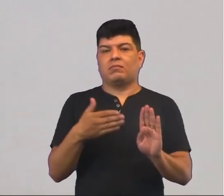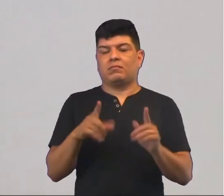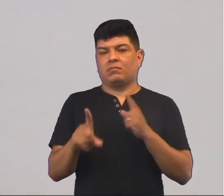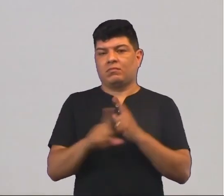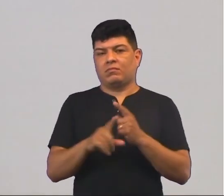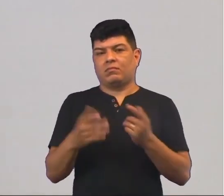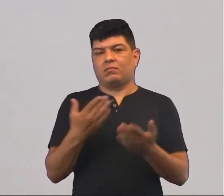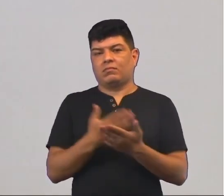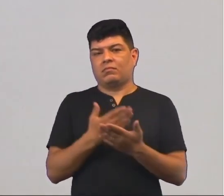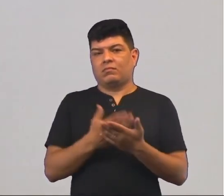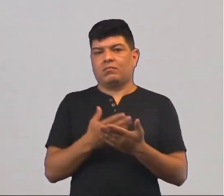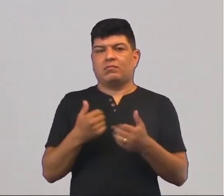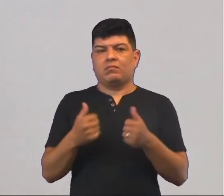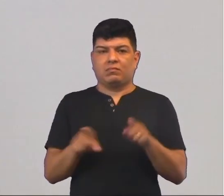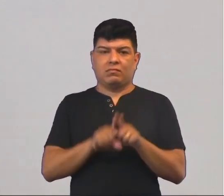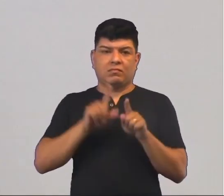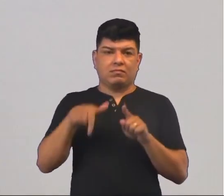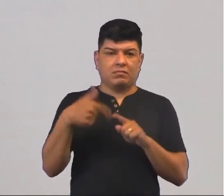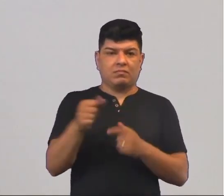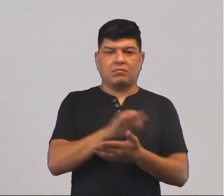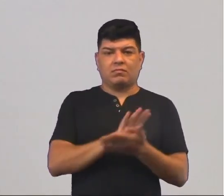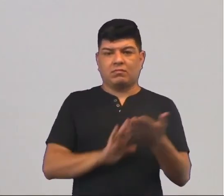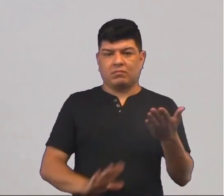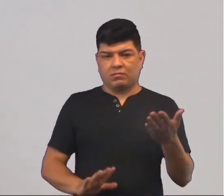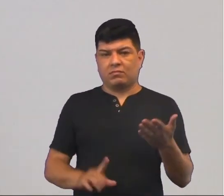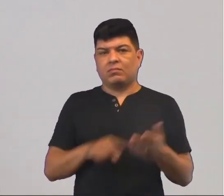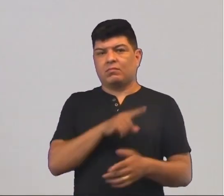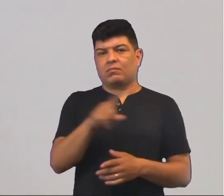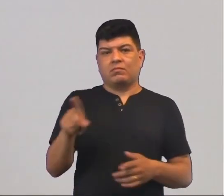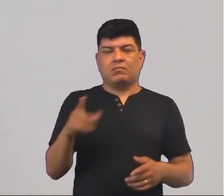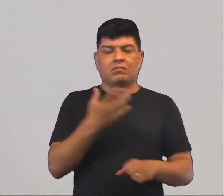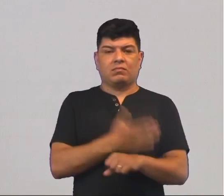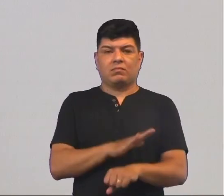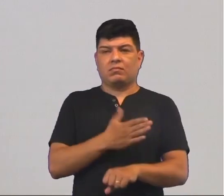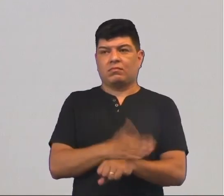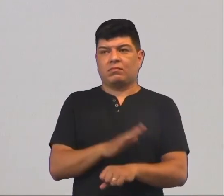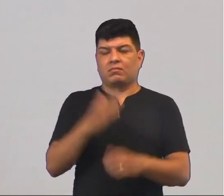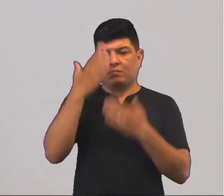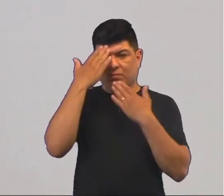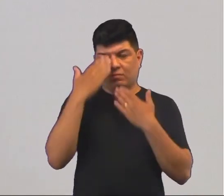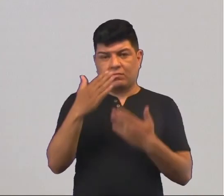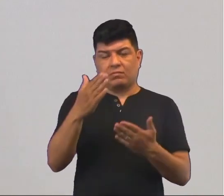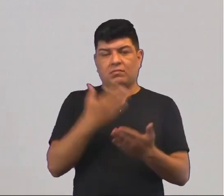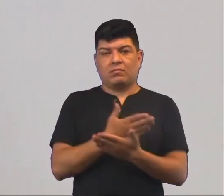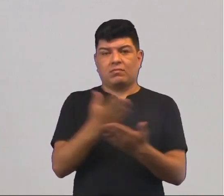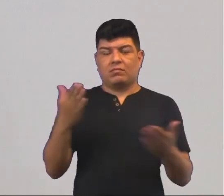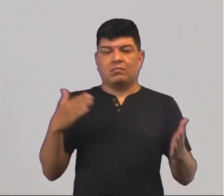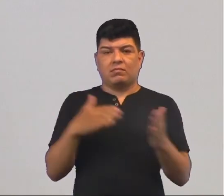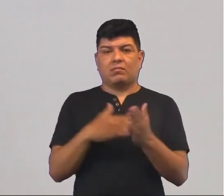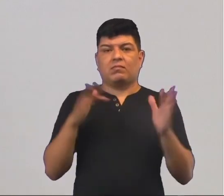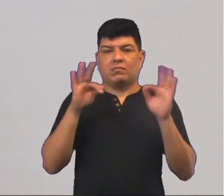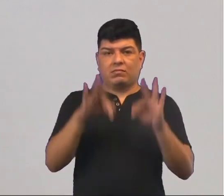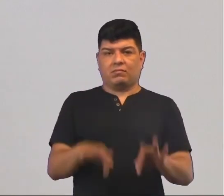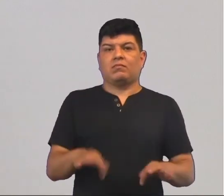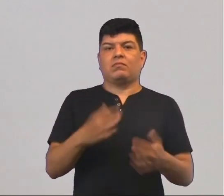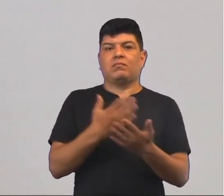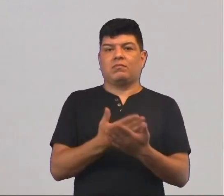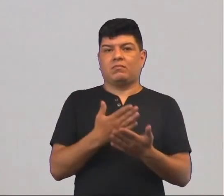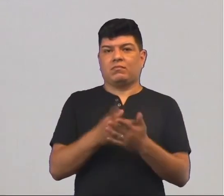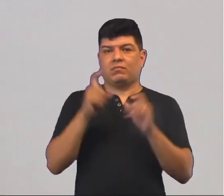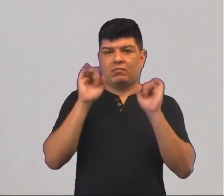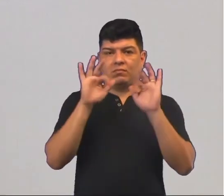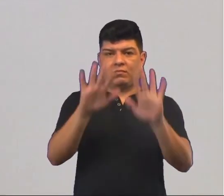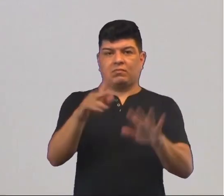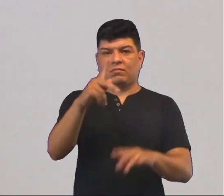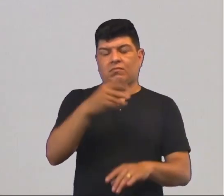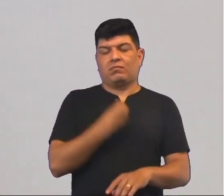vai encontrar a aula de hoje, bem como outras atividades, para você estar praticando. Obrigada a você que ficou conosco até o final. Que